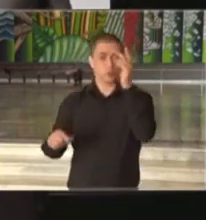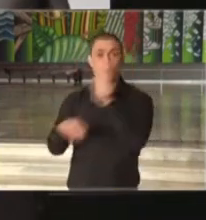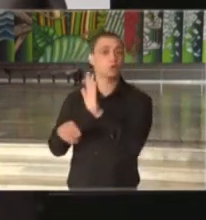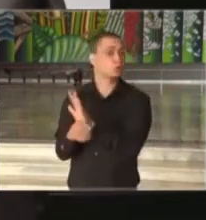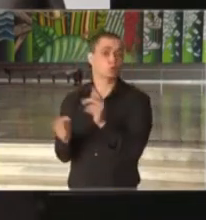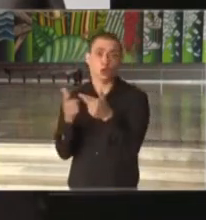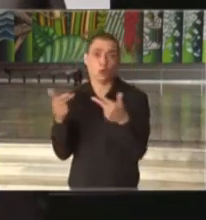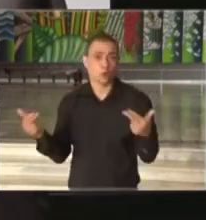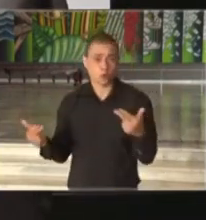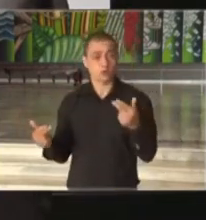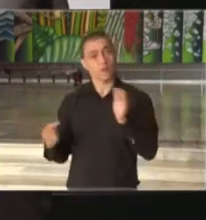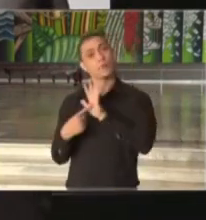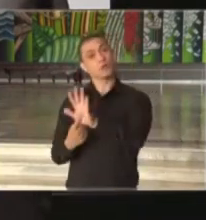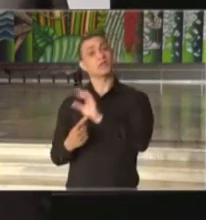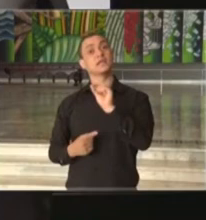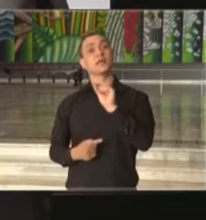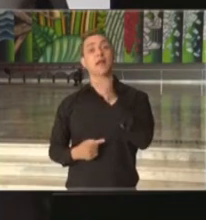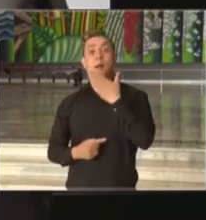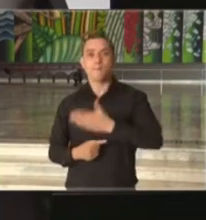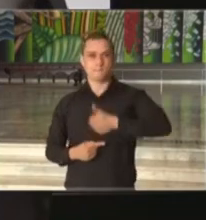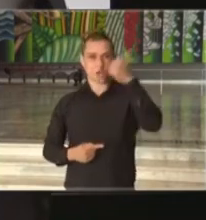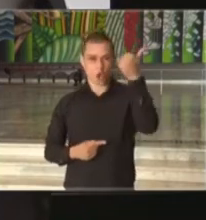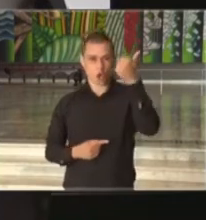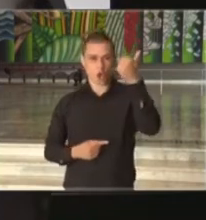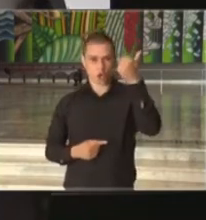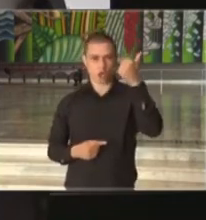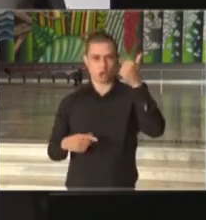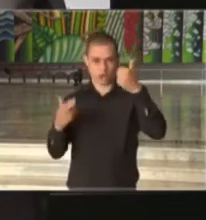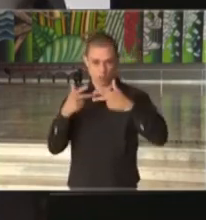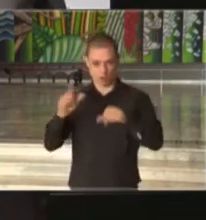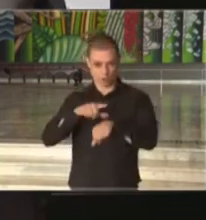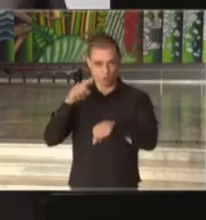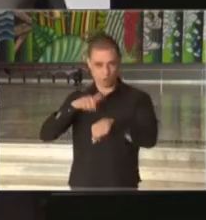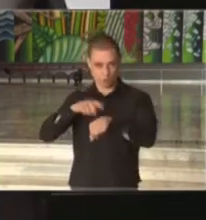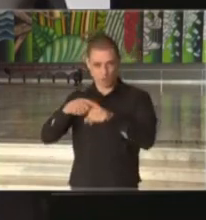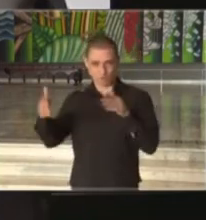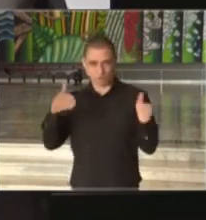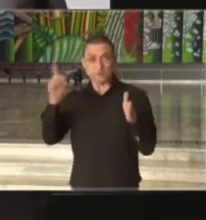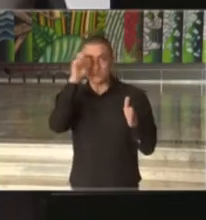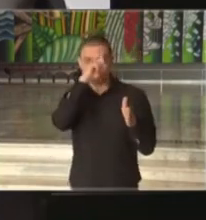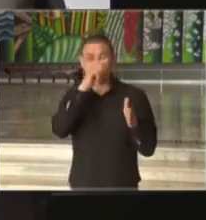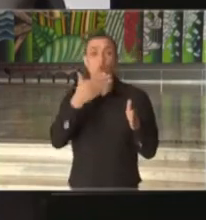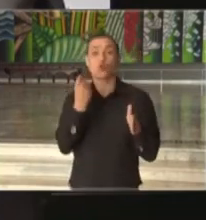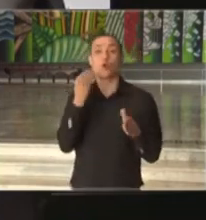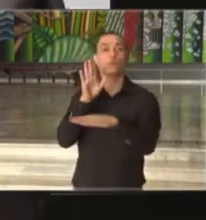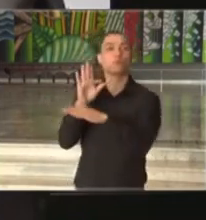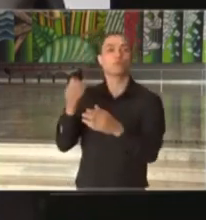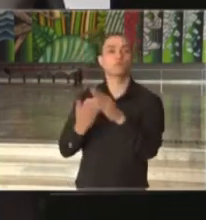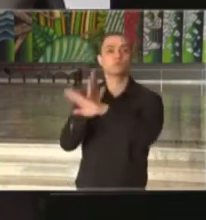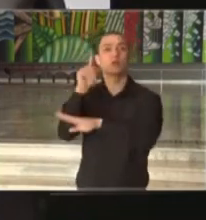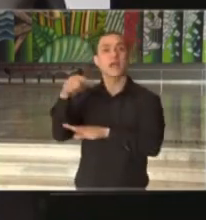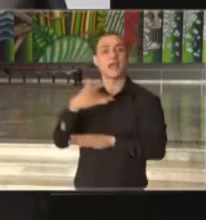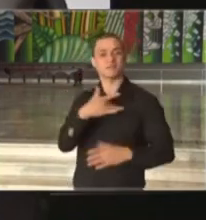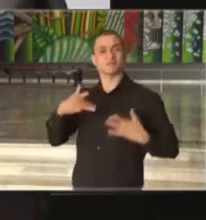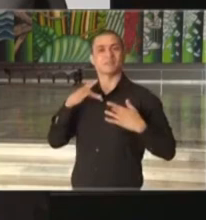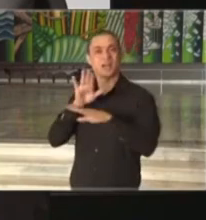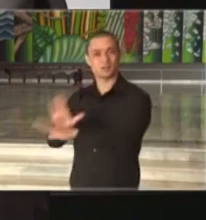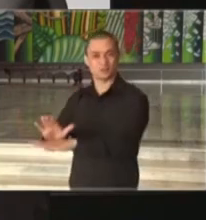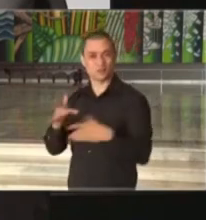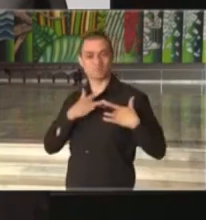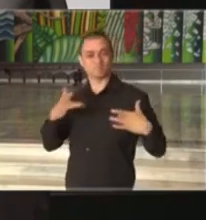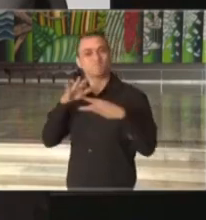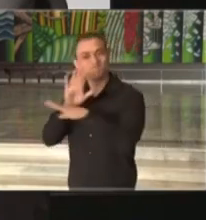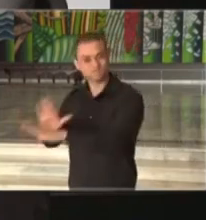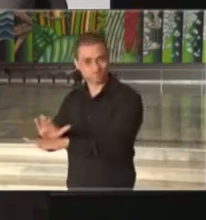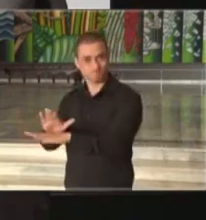contribuem e mostram que a melhor reação num período de dificuldade como essa é a solidariedade humana. É o bom sentimento que